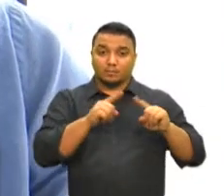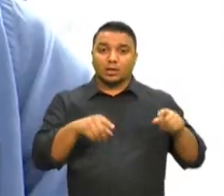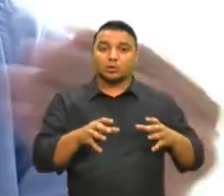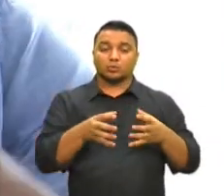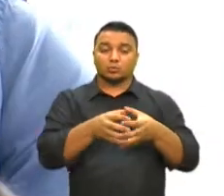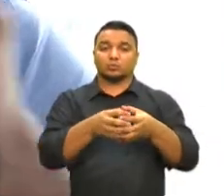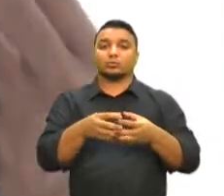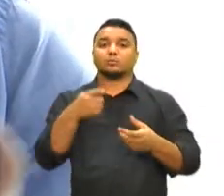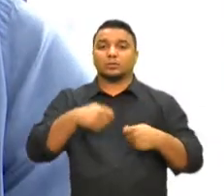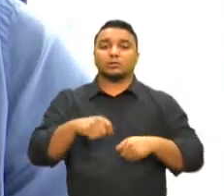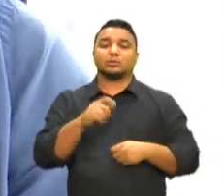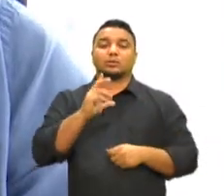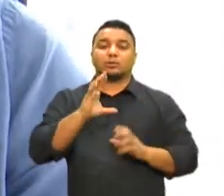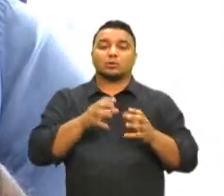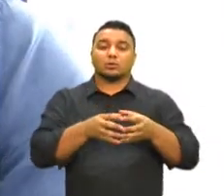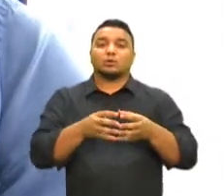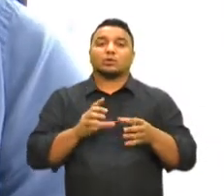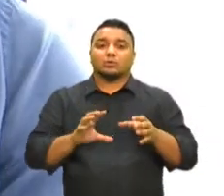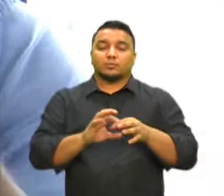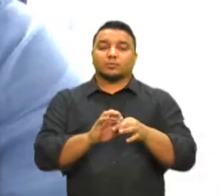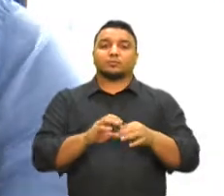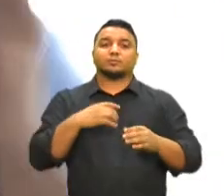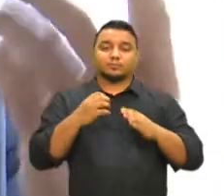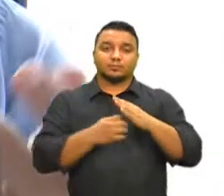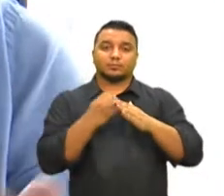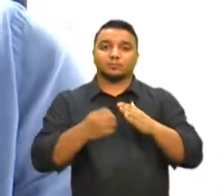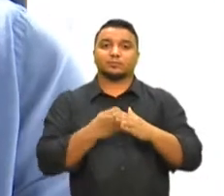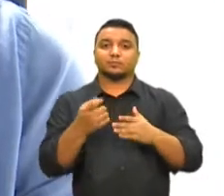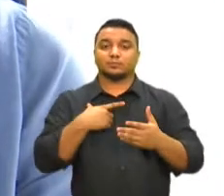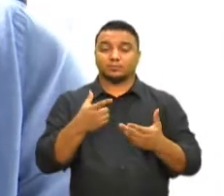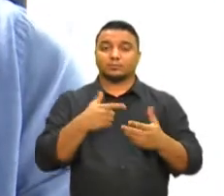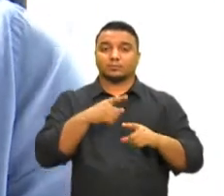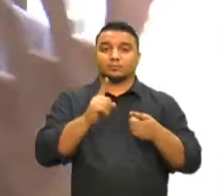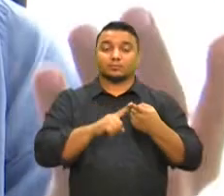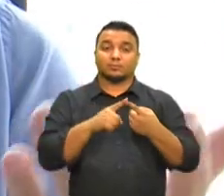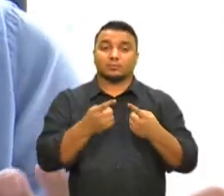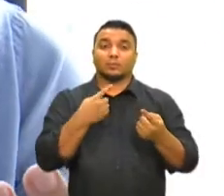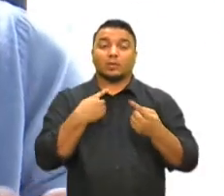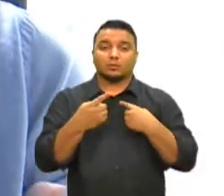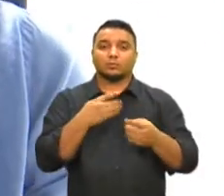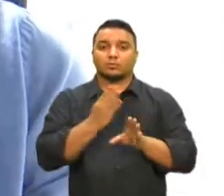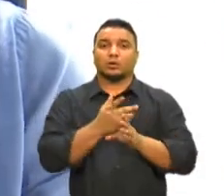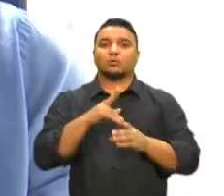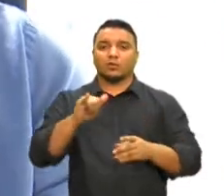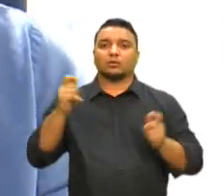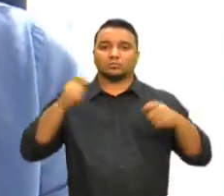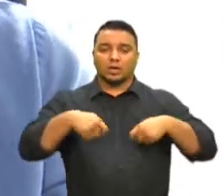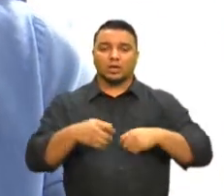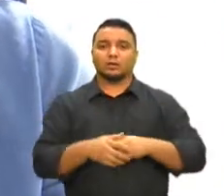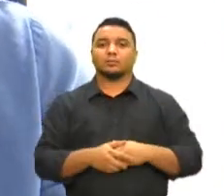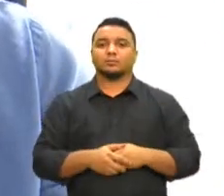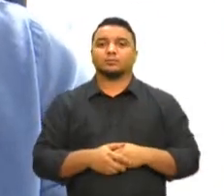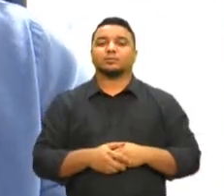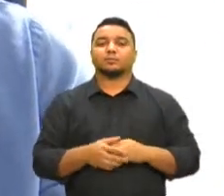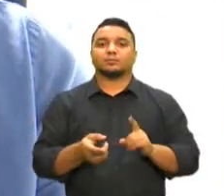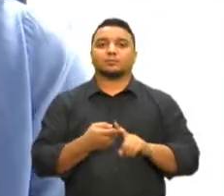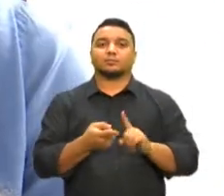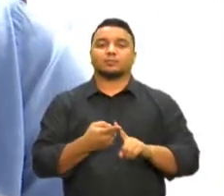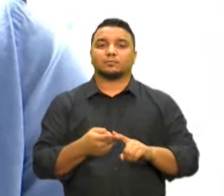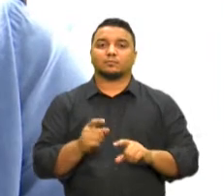realmente o órgão que ele está vinculado, a empresa, para procurar fazer uma negociação, porque isso vai ser possível, certo? E